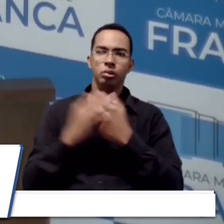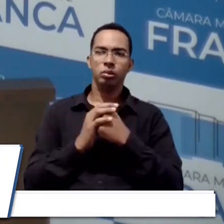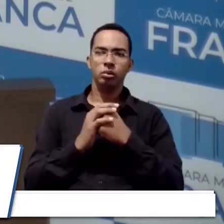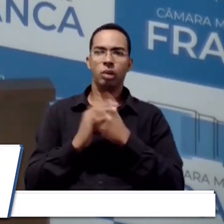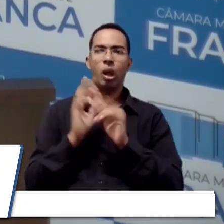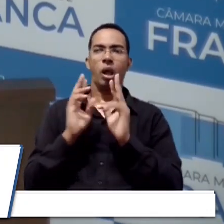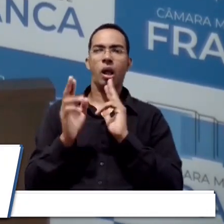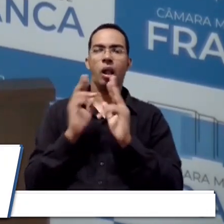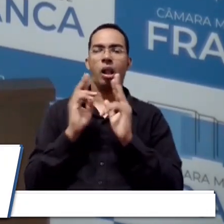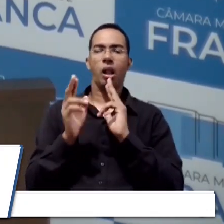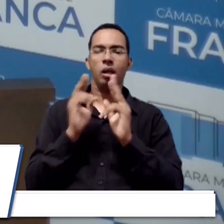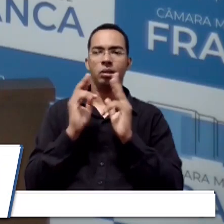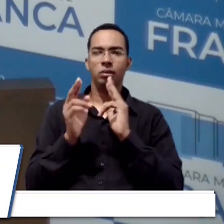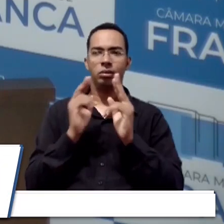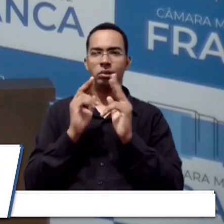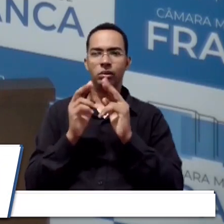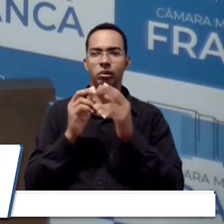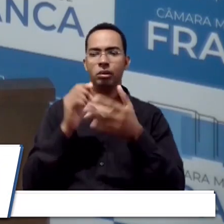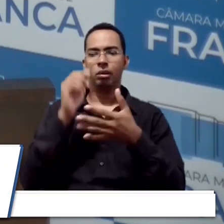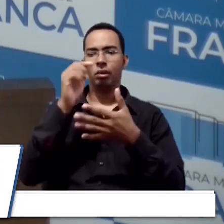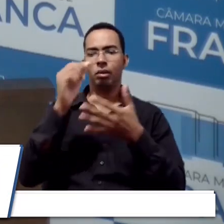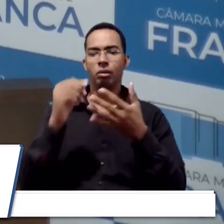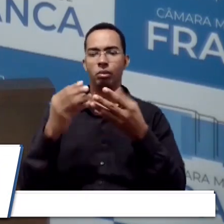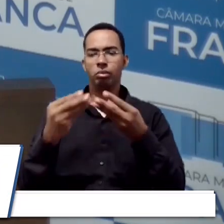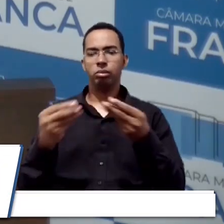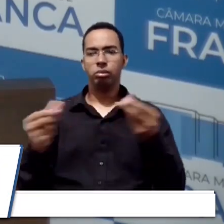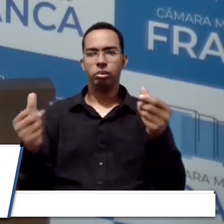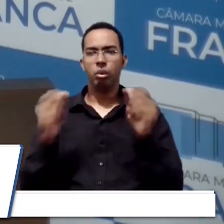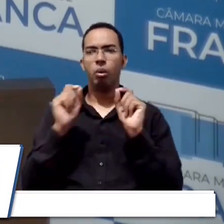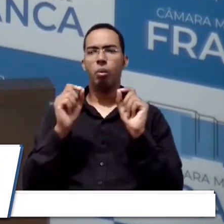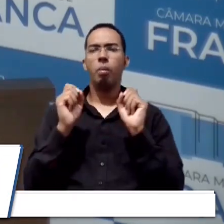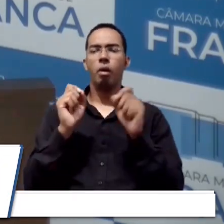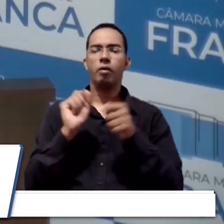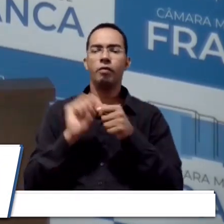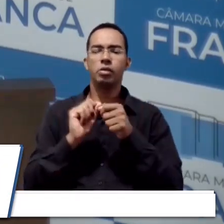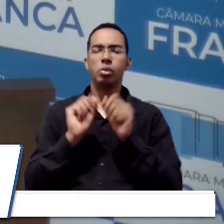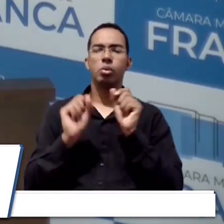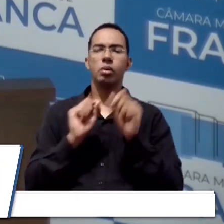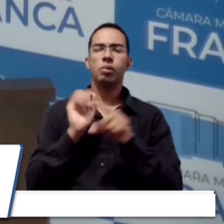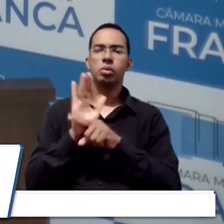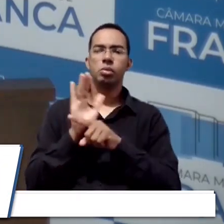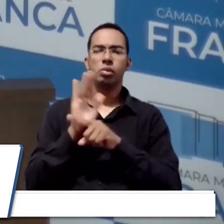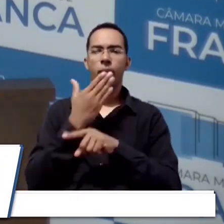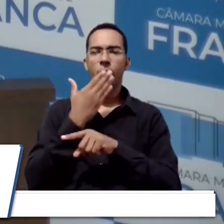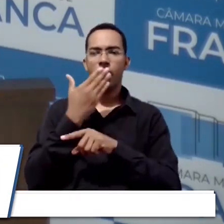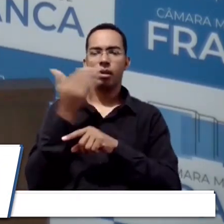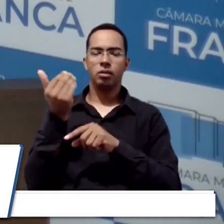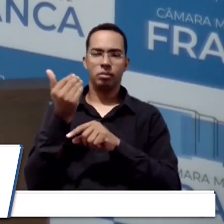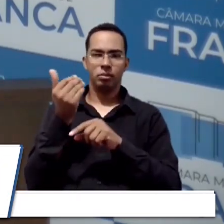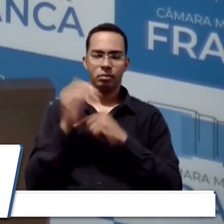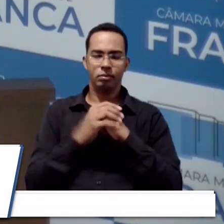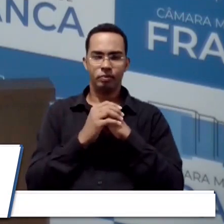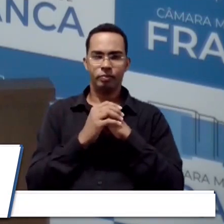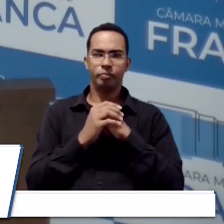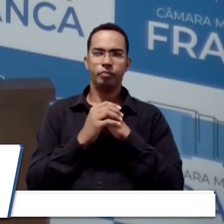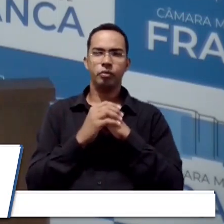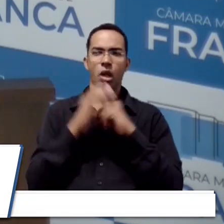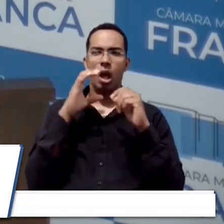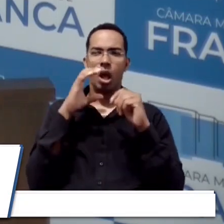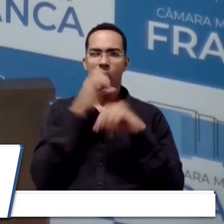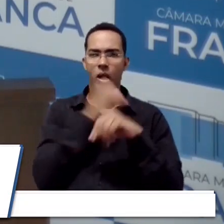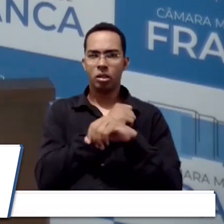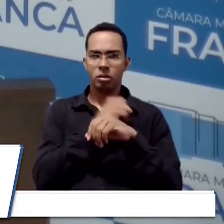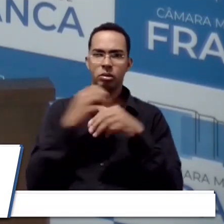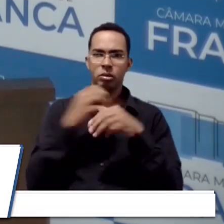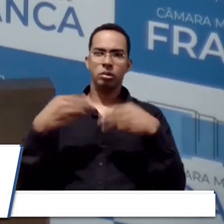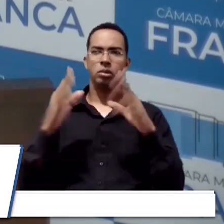a esse desmonte que foi feito e o que poderia ser feito para melhorar. Então, de imediato, o ministro